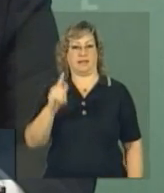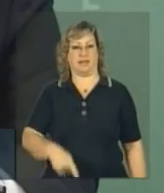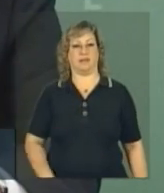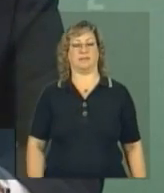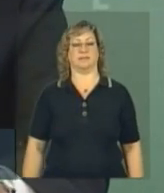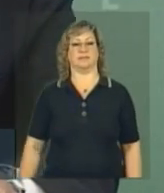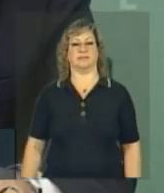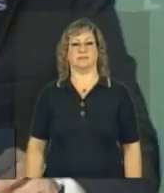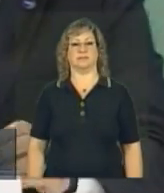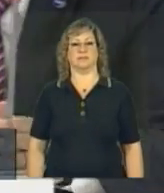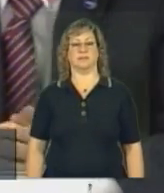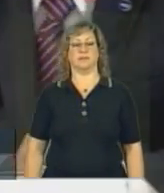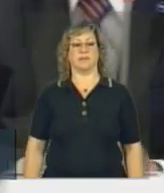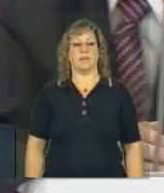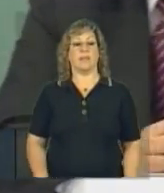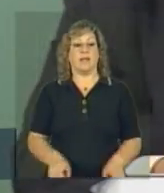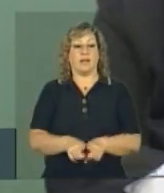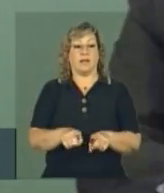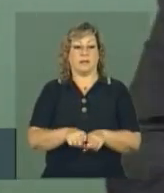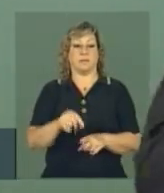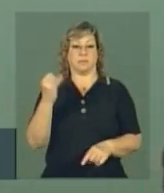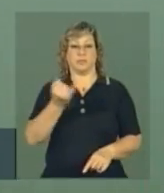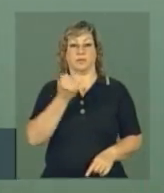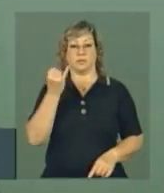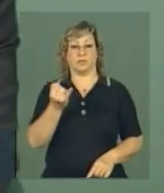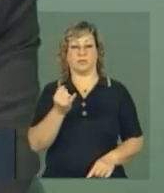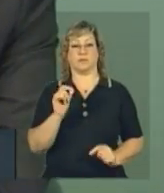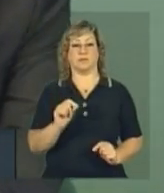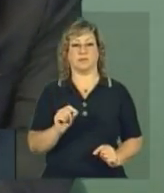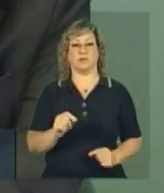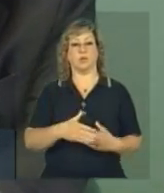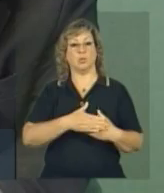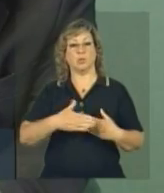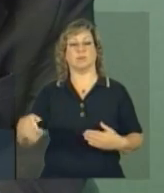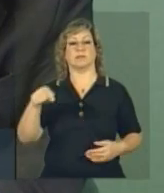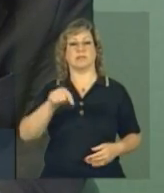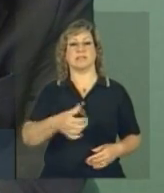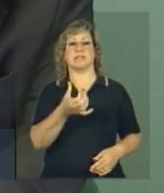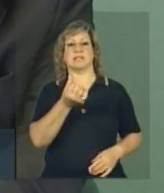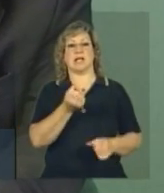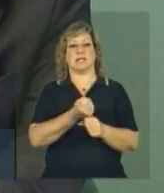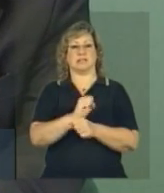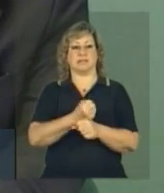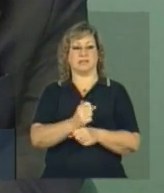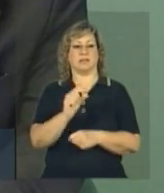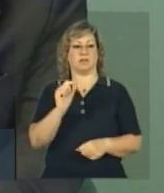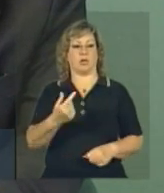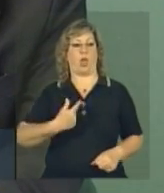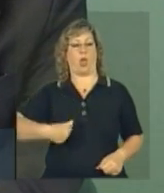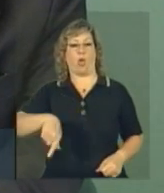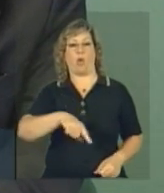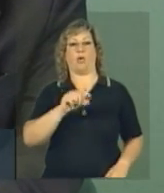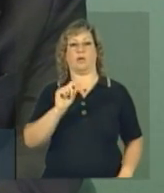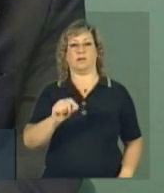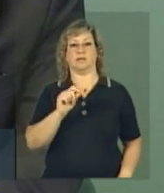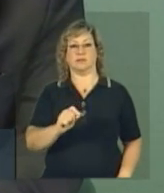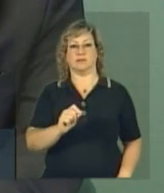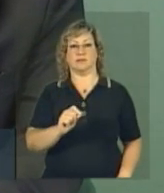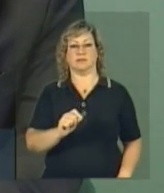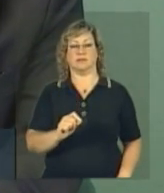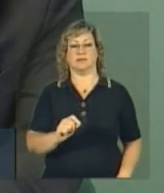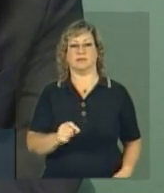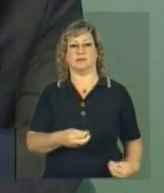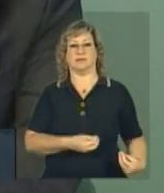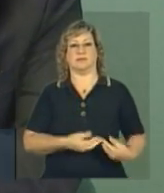É interessante levar em consideração o seguinte, durante esses seis anos que nós enviamos 30 mil